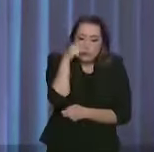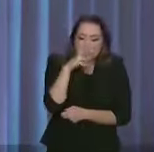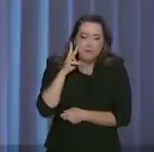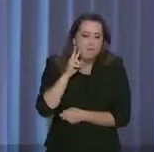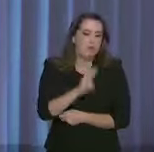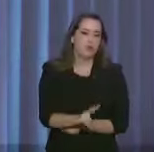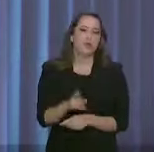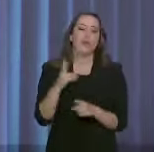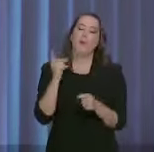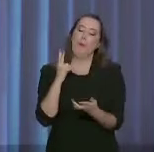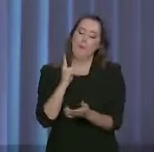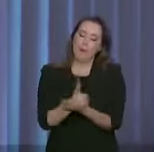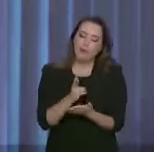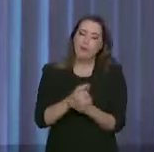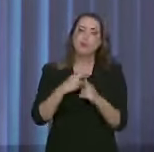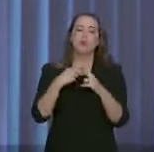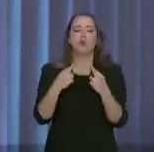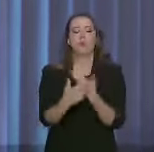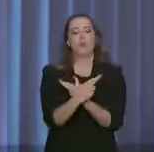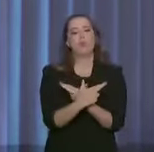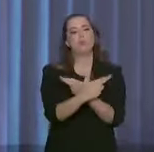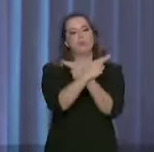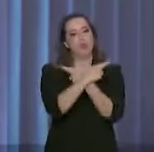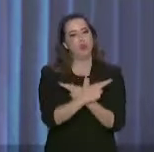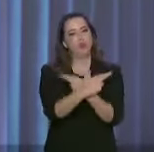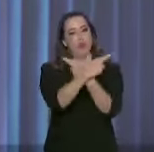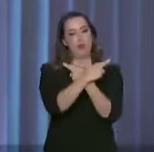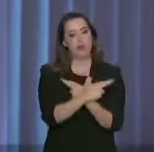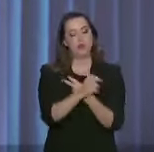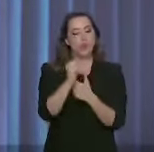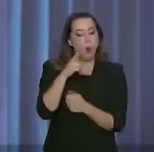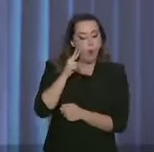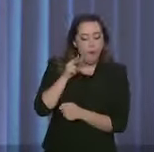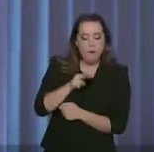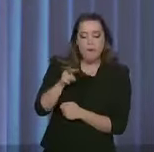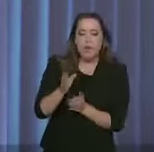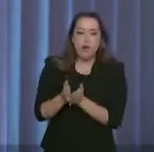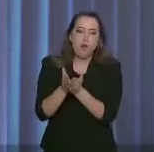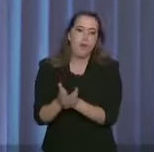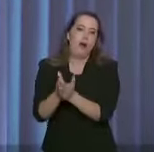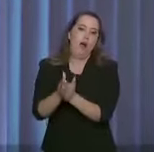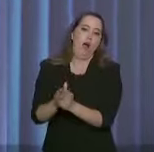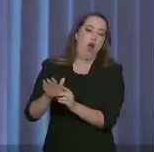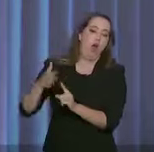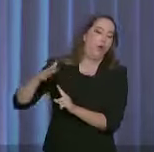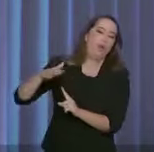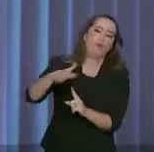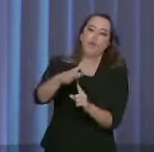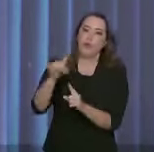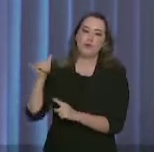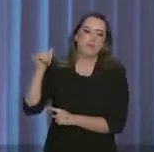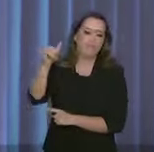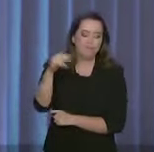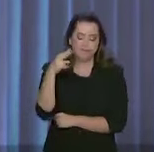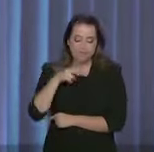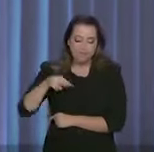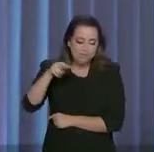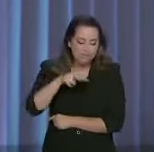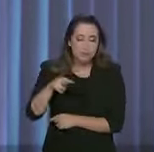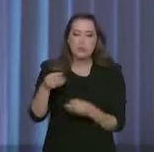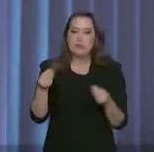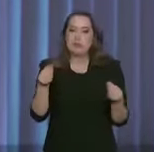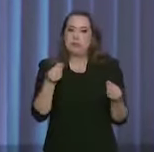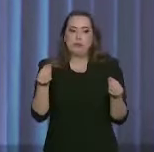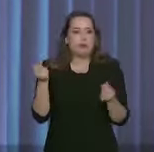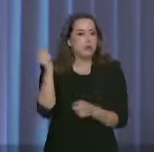sistemas de satélite e radar ou mesmo na tentativa de visualização por barcos, aviões e helicópteros. Tal dificuldade